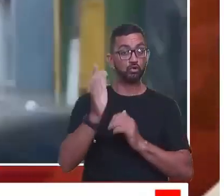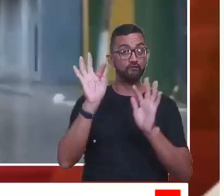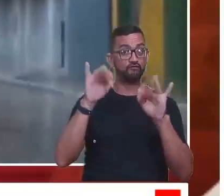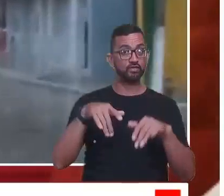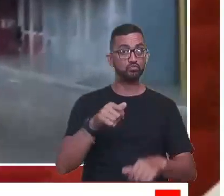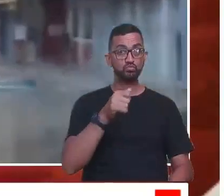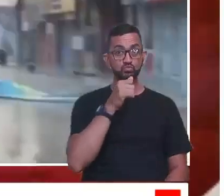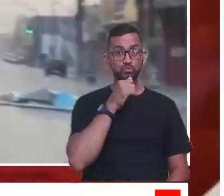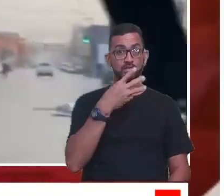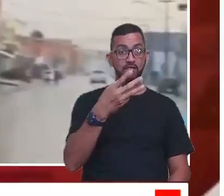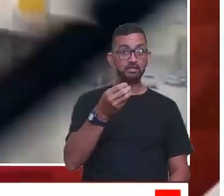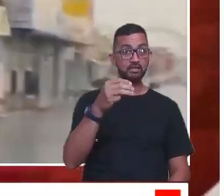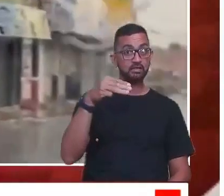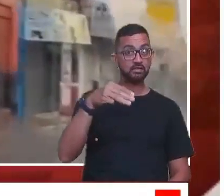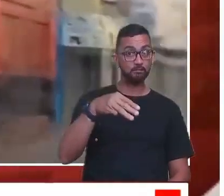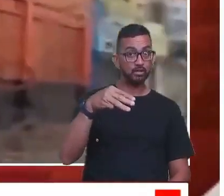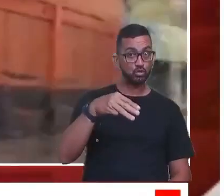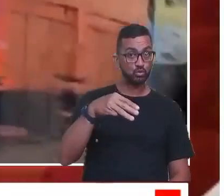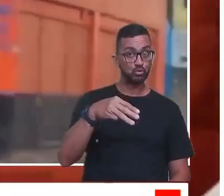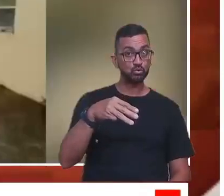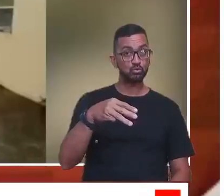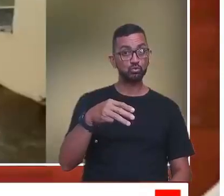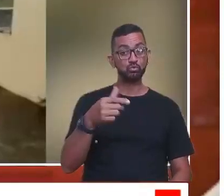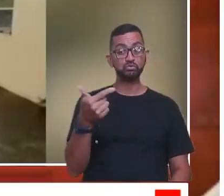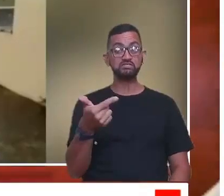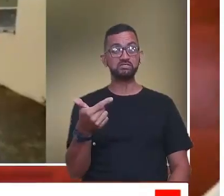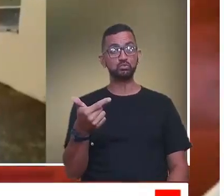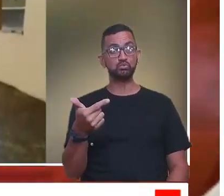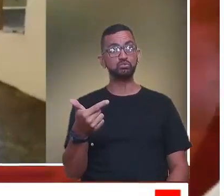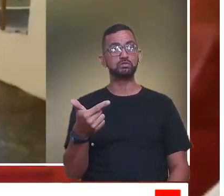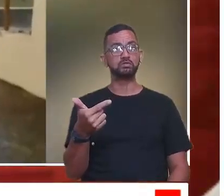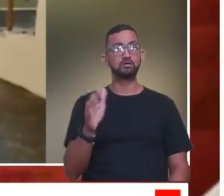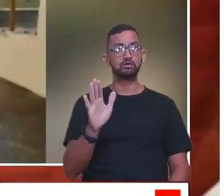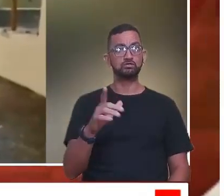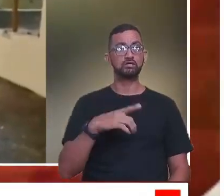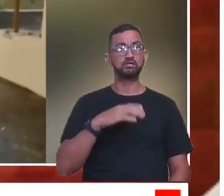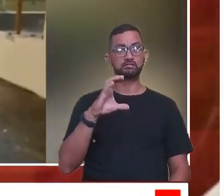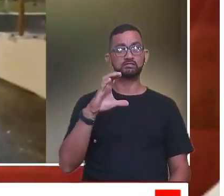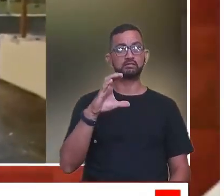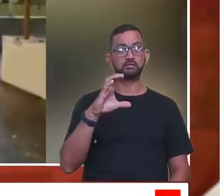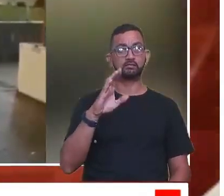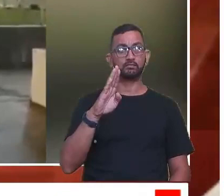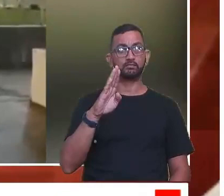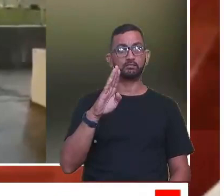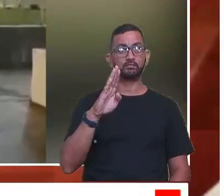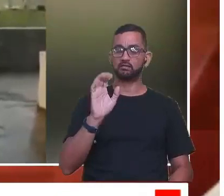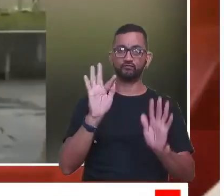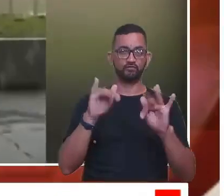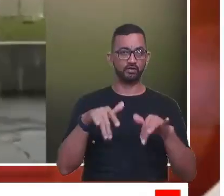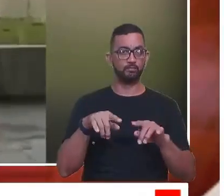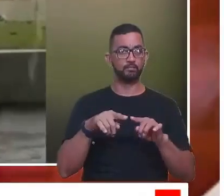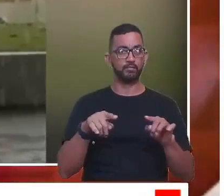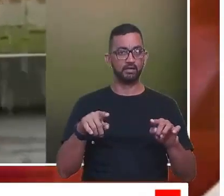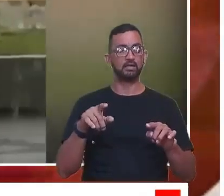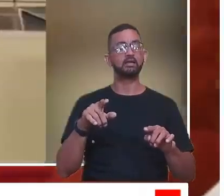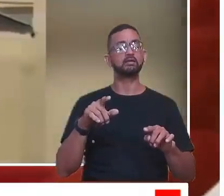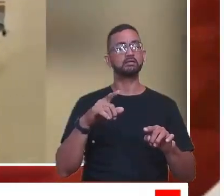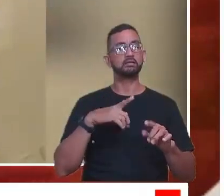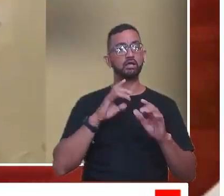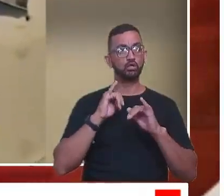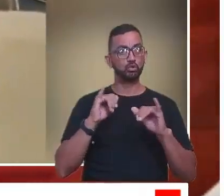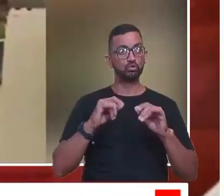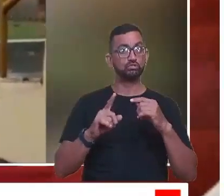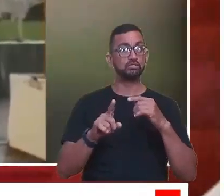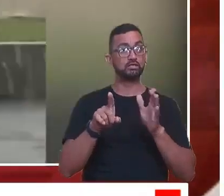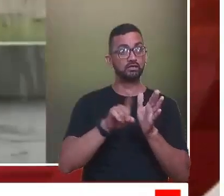Imperatriz não tinha terminado ainda, estava nos 30 minutos do segundo tempo. Muito provavelmente, a CBF vai dar esse jogo como encerrado. E